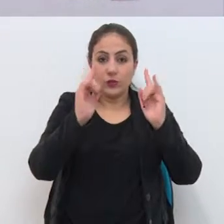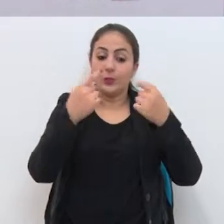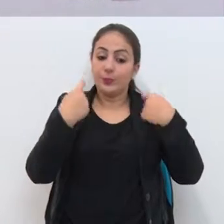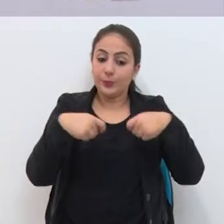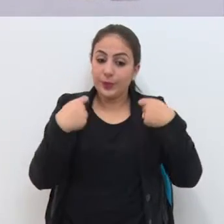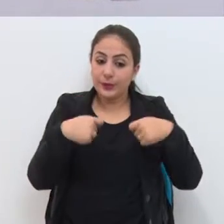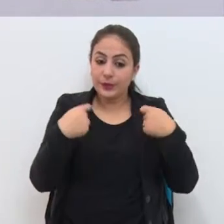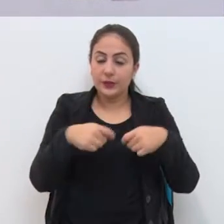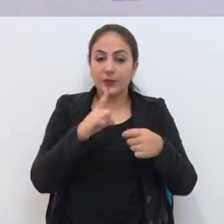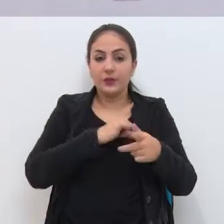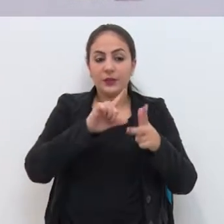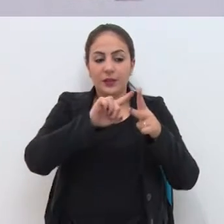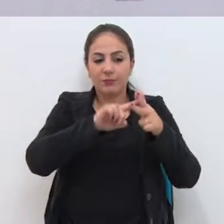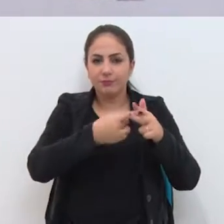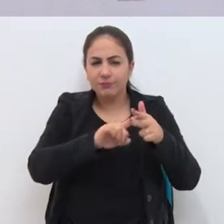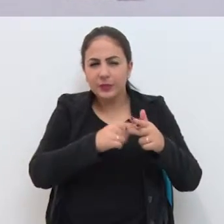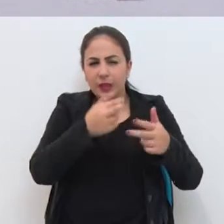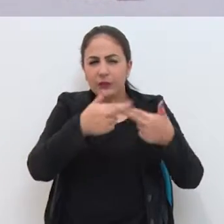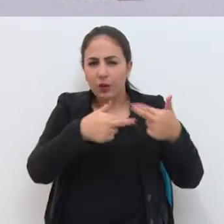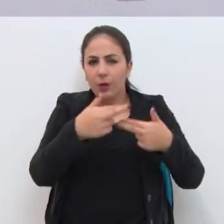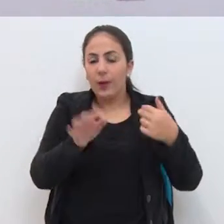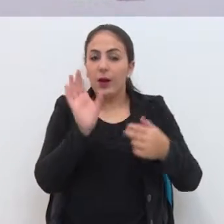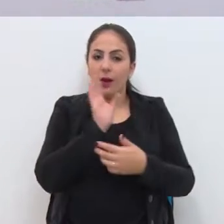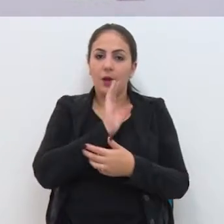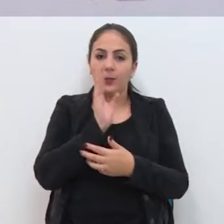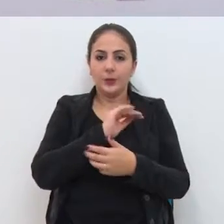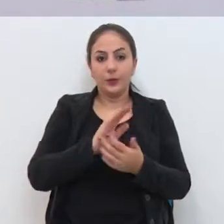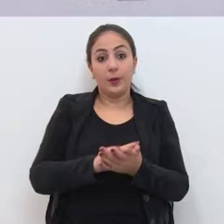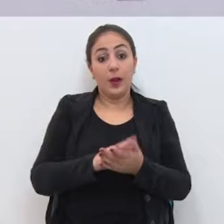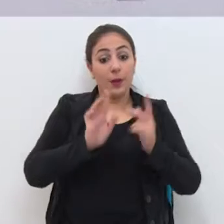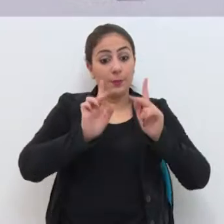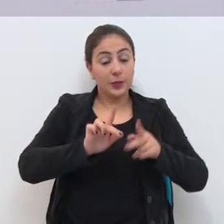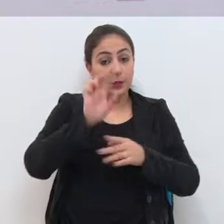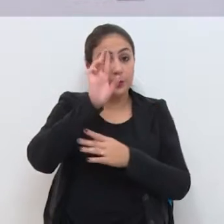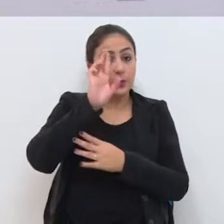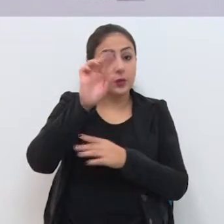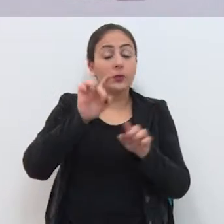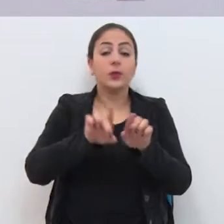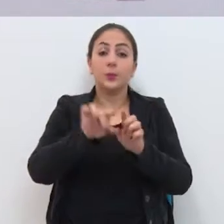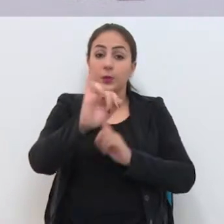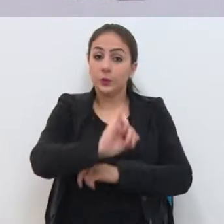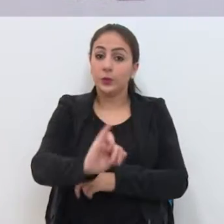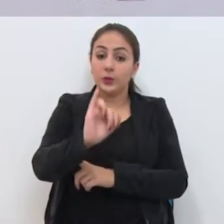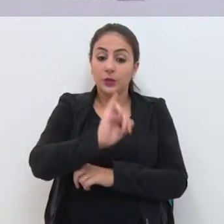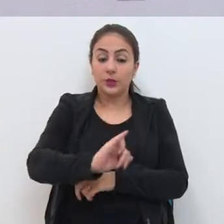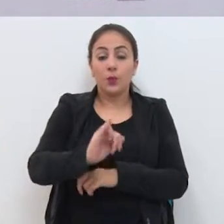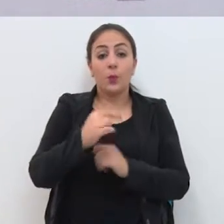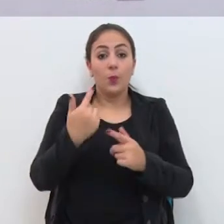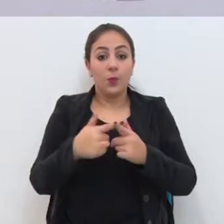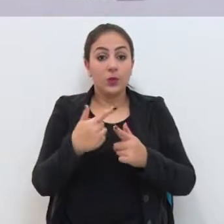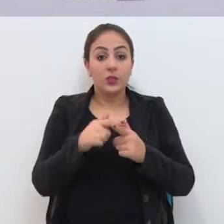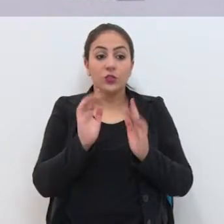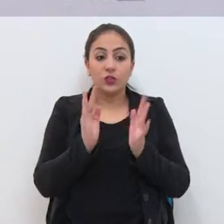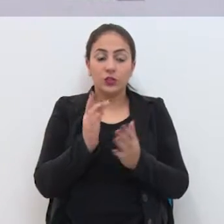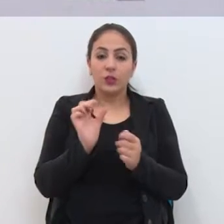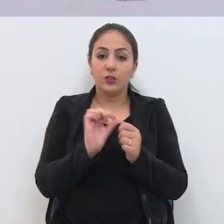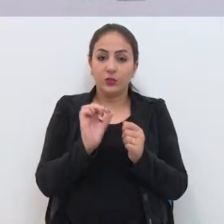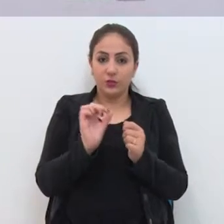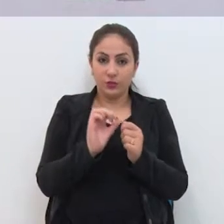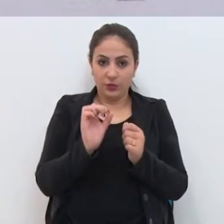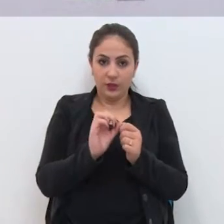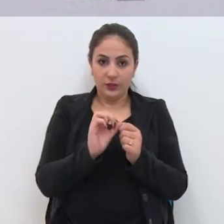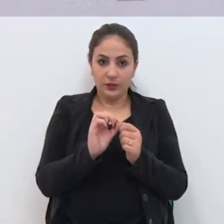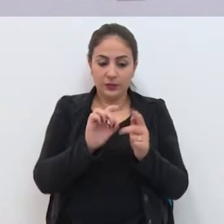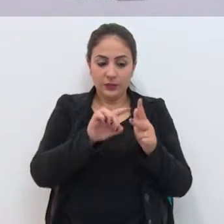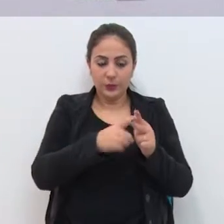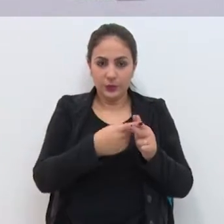que precisam de uma manutenção rápida Para o proprietário isso também é importante Já que ele vai estar fazendo a